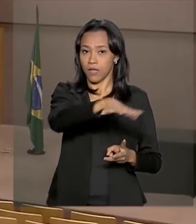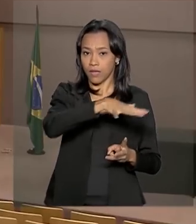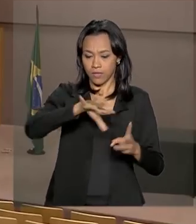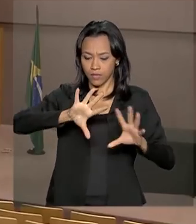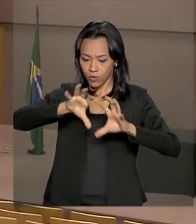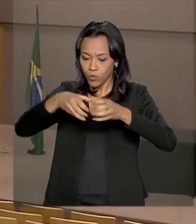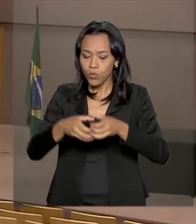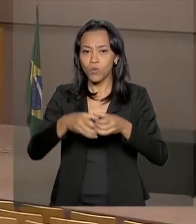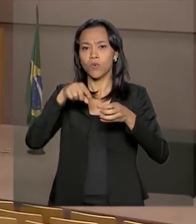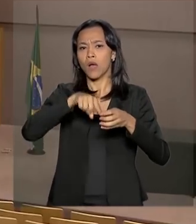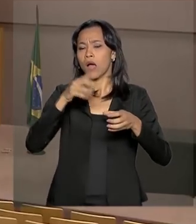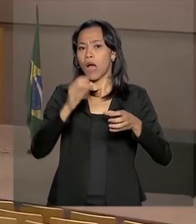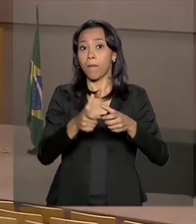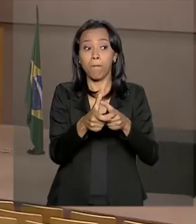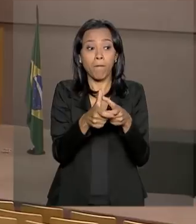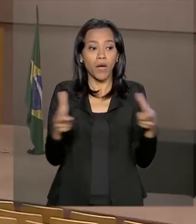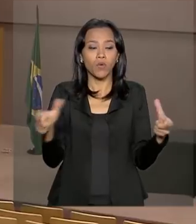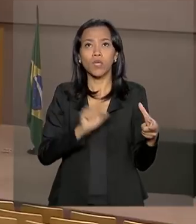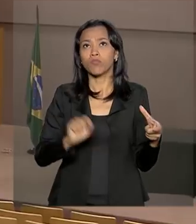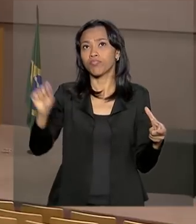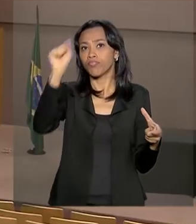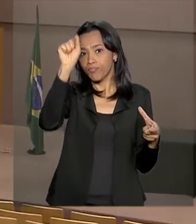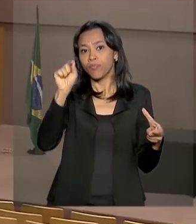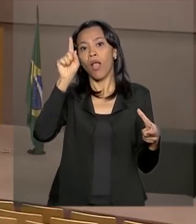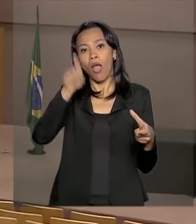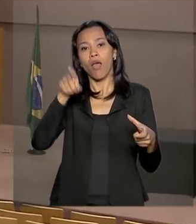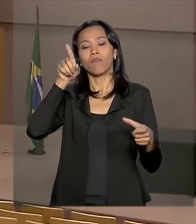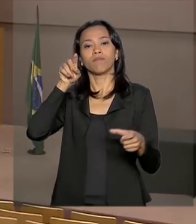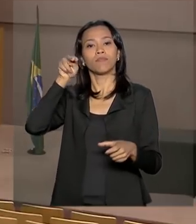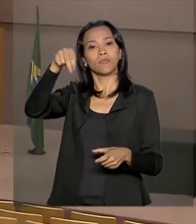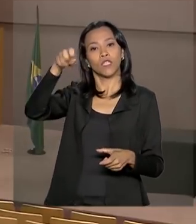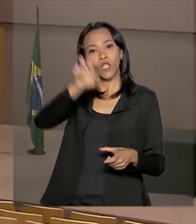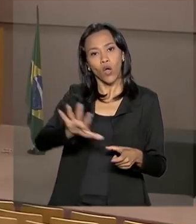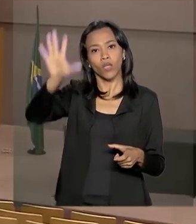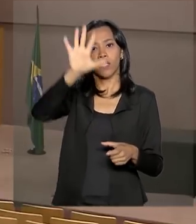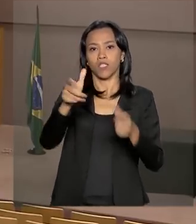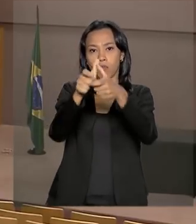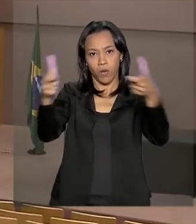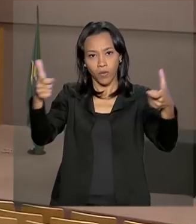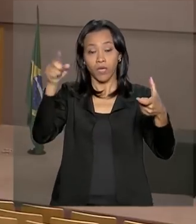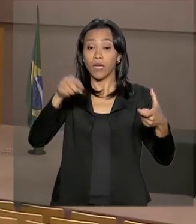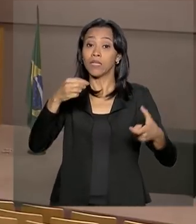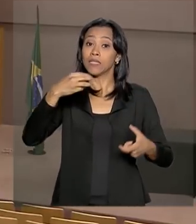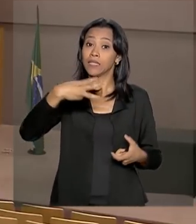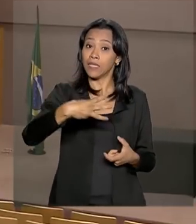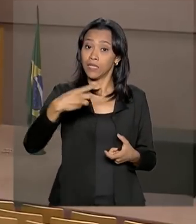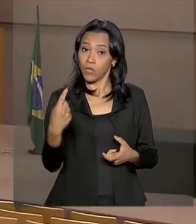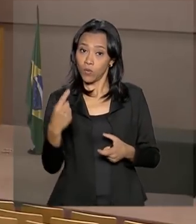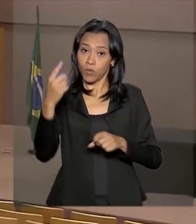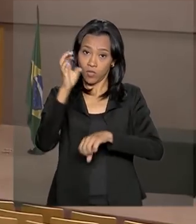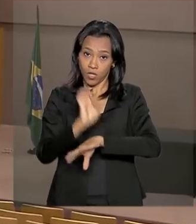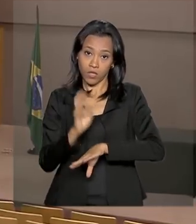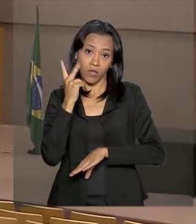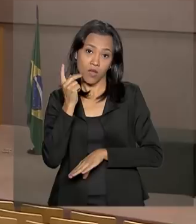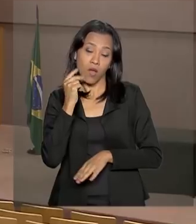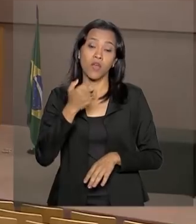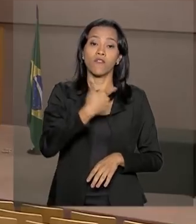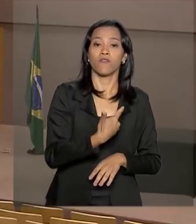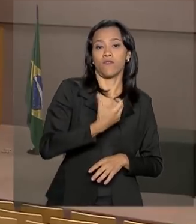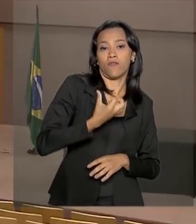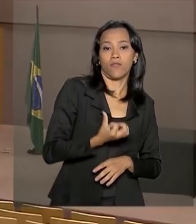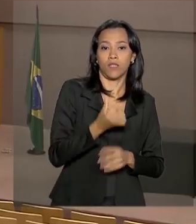A maior parte das barragens está na região nordeste, sendo que há 31 no Ceará e 26 em